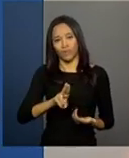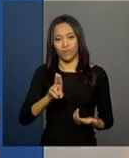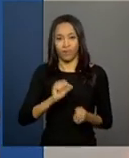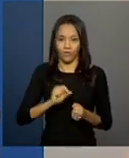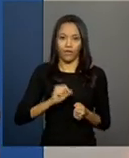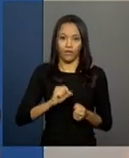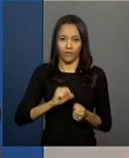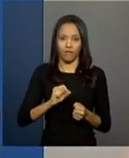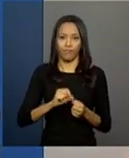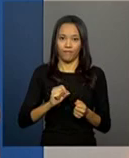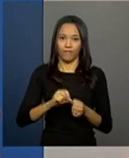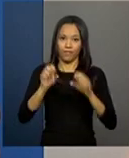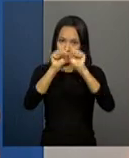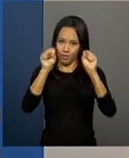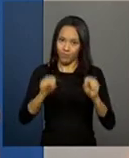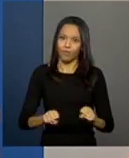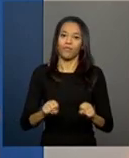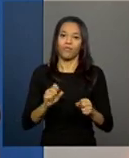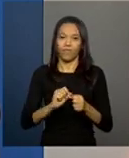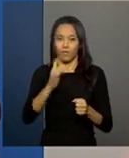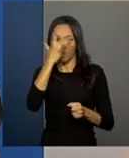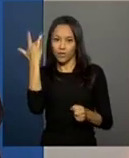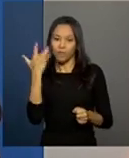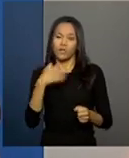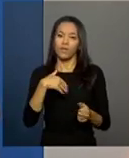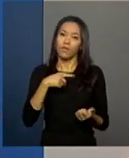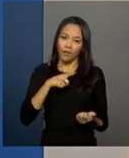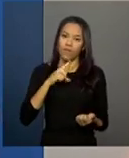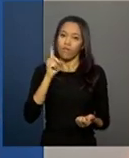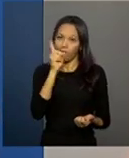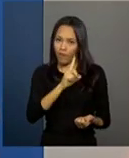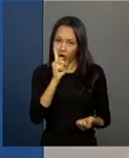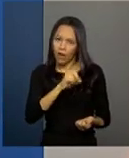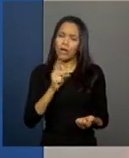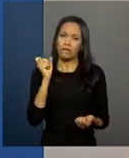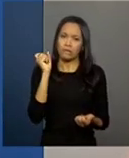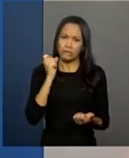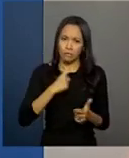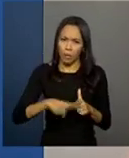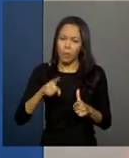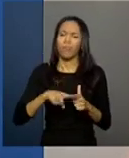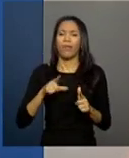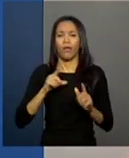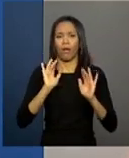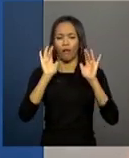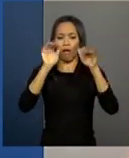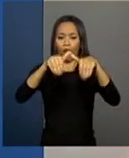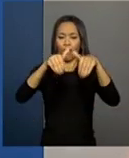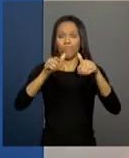tem problemas, tem falhas e a está pronto para atender, consertar, atender os usuários em melhorias